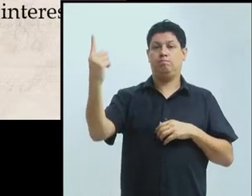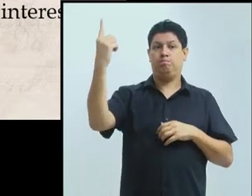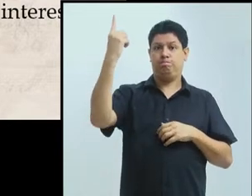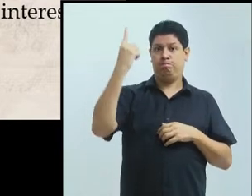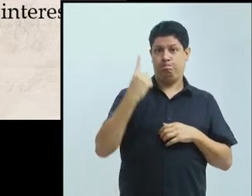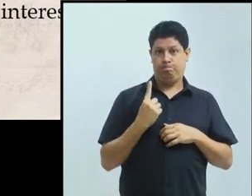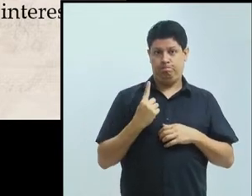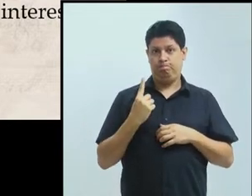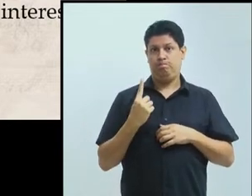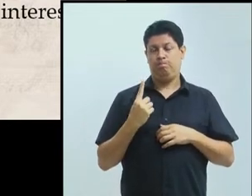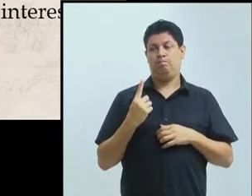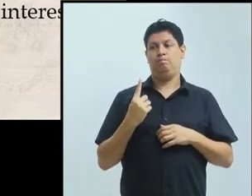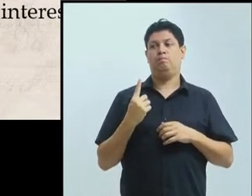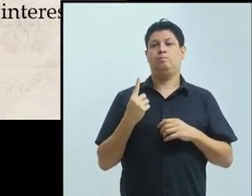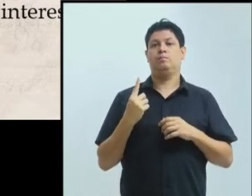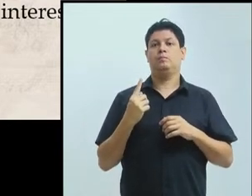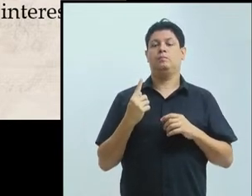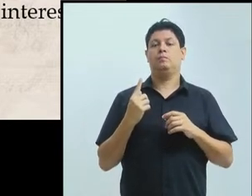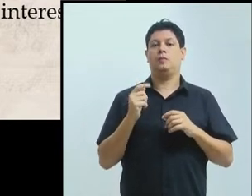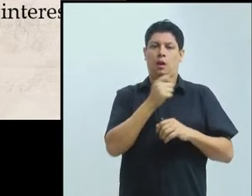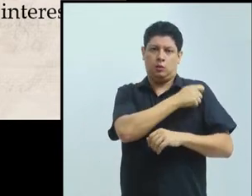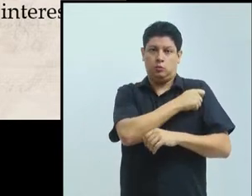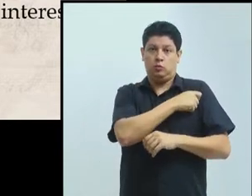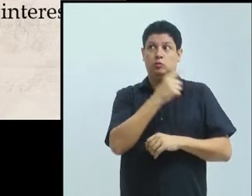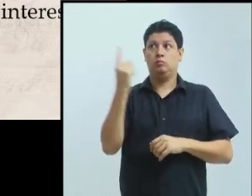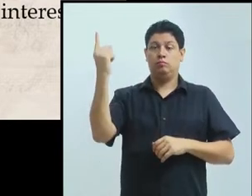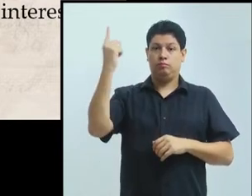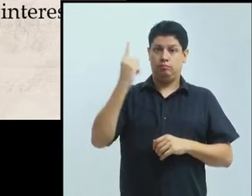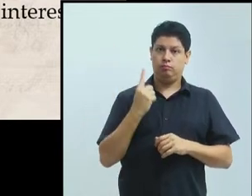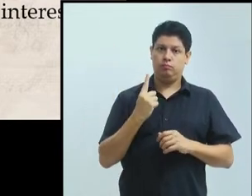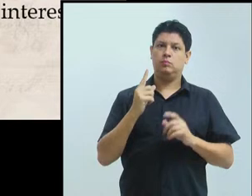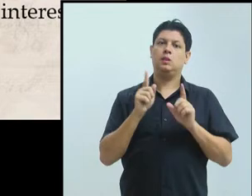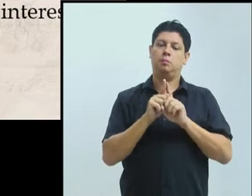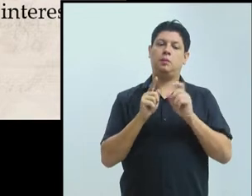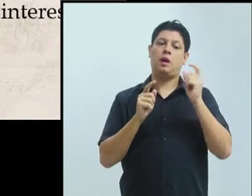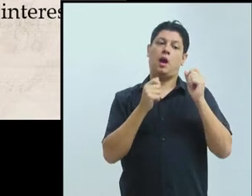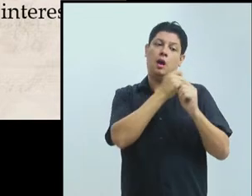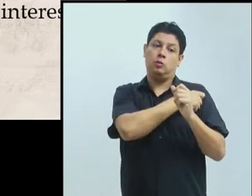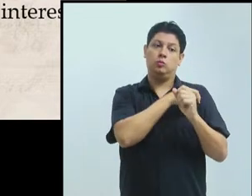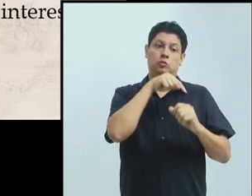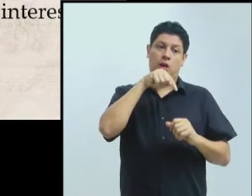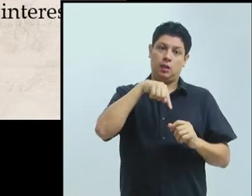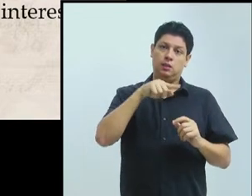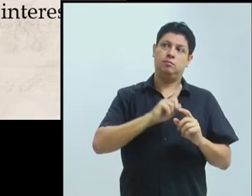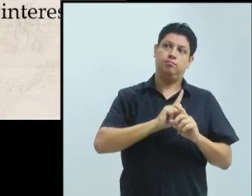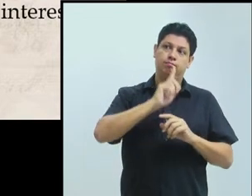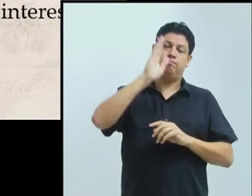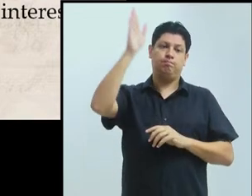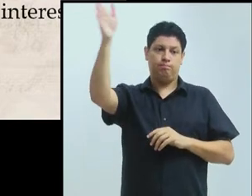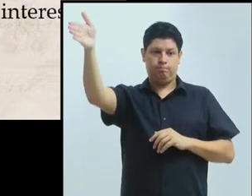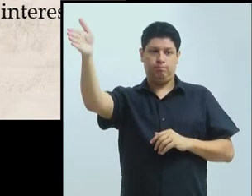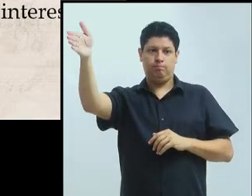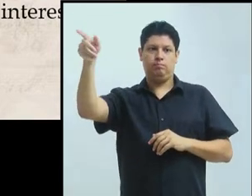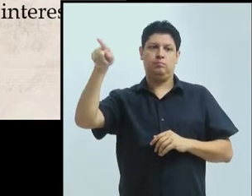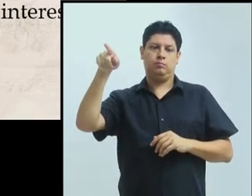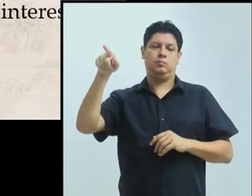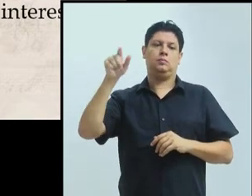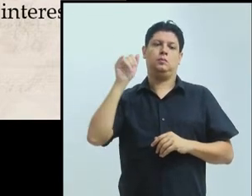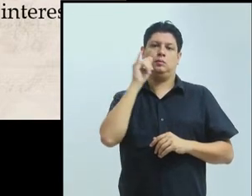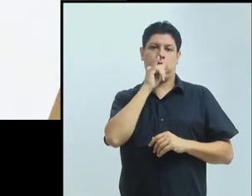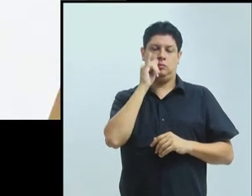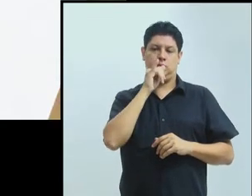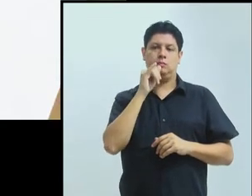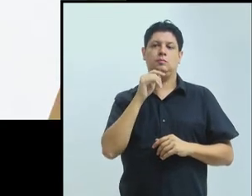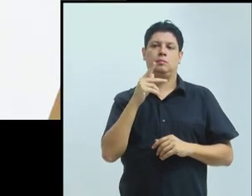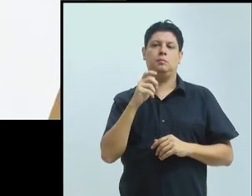Perúdia e de alunos de Perúdia que venham para Belém. Pode